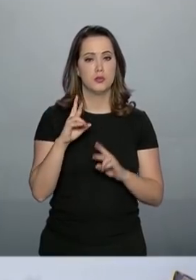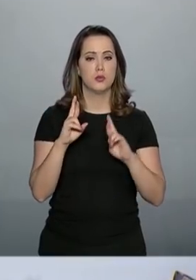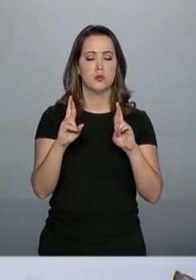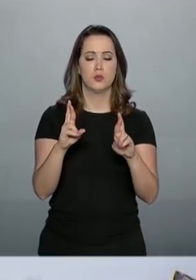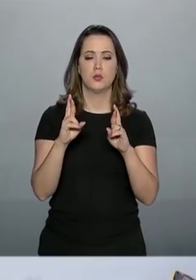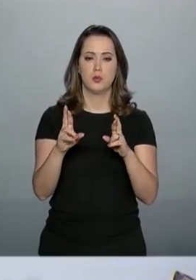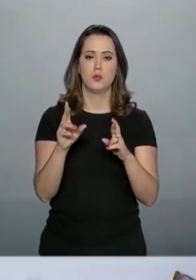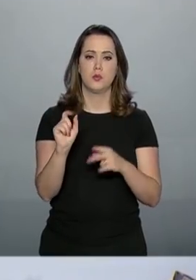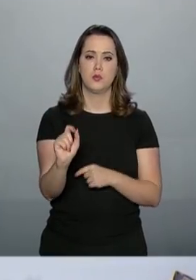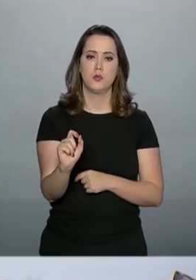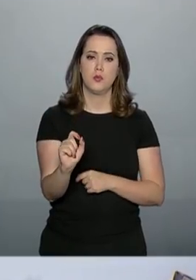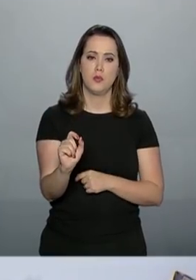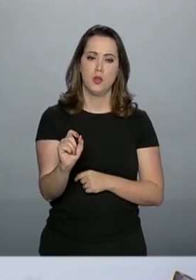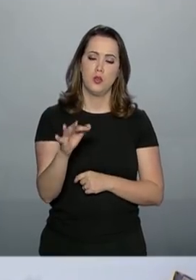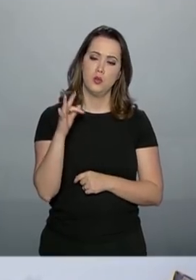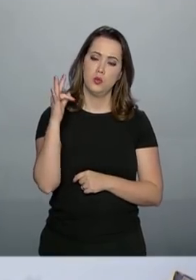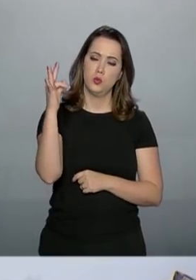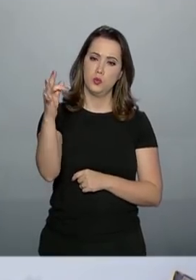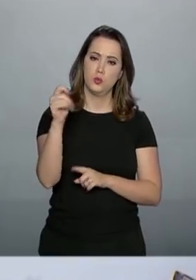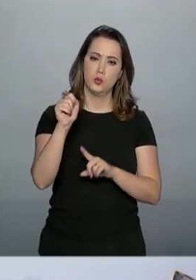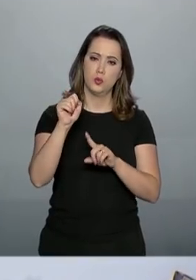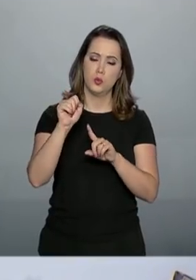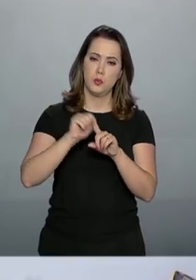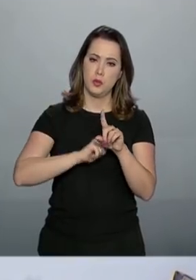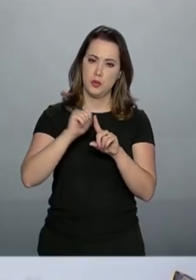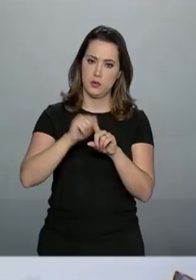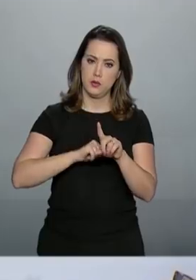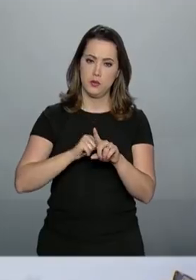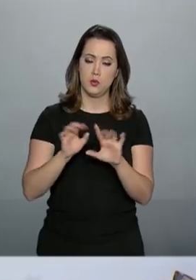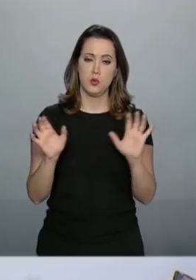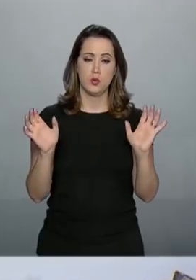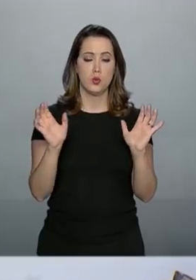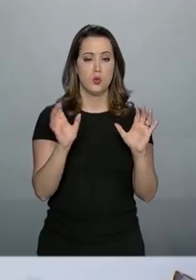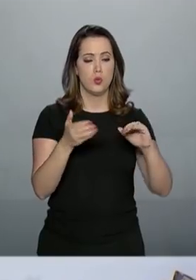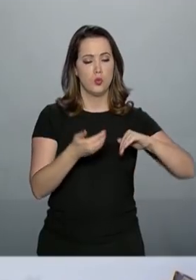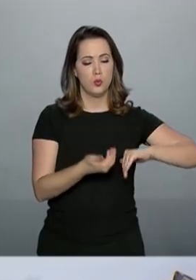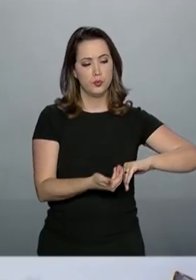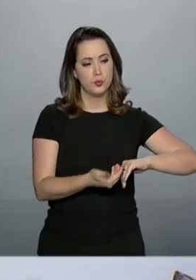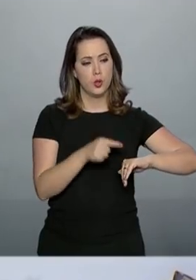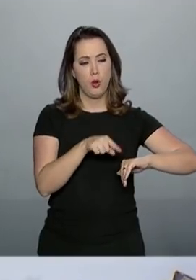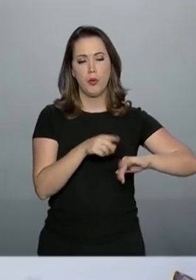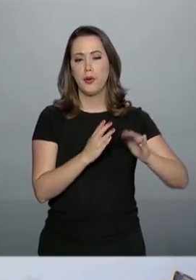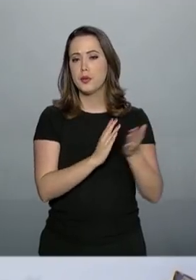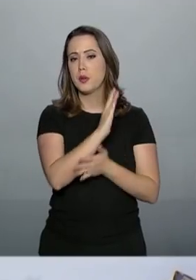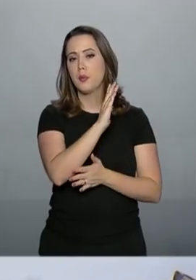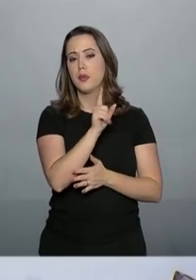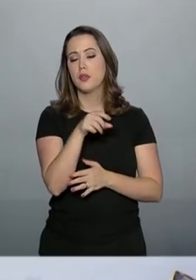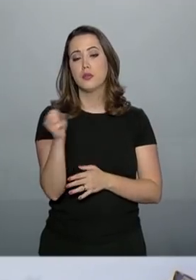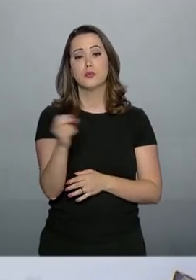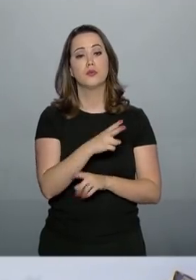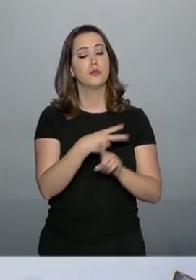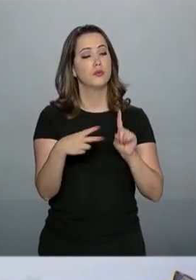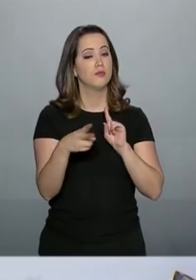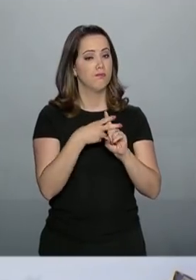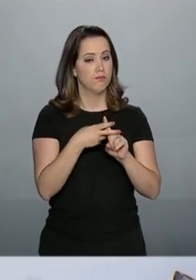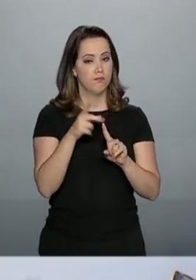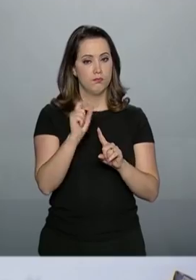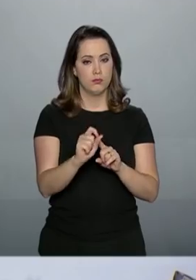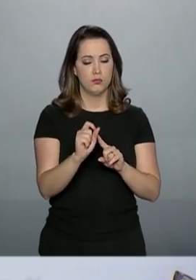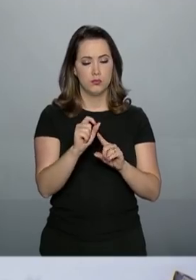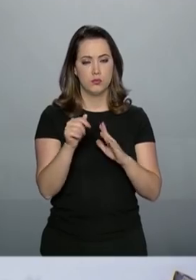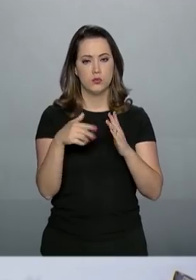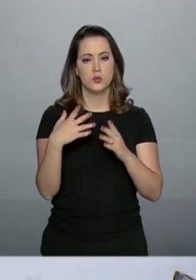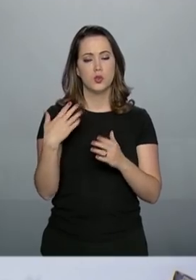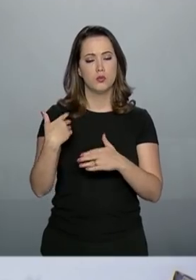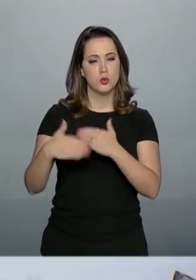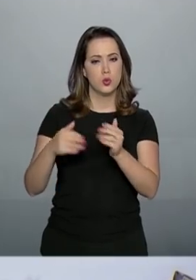de que, nos próximos meses, o Parlamento brasileiro aprove a nova providência e, em